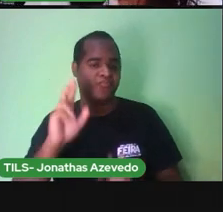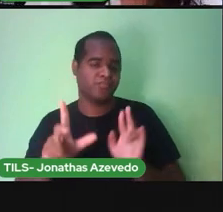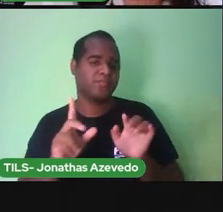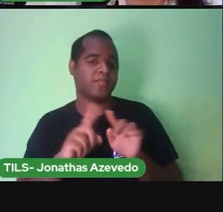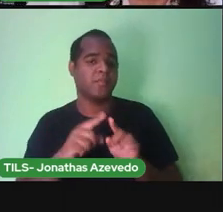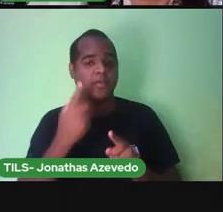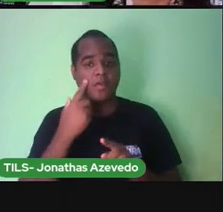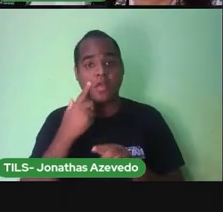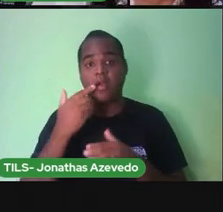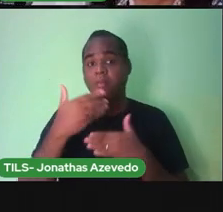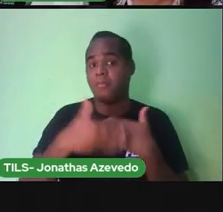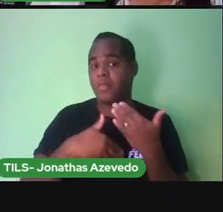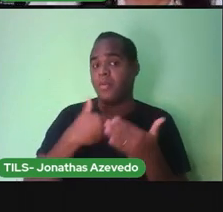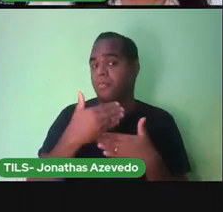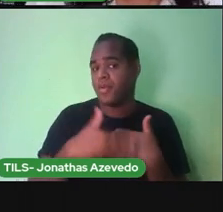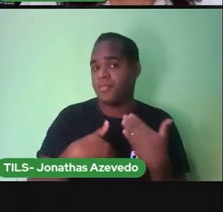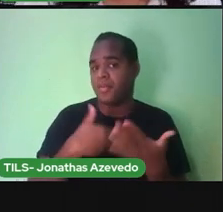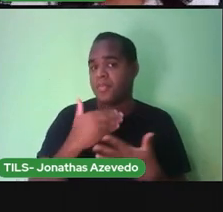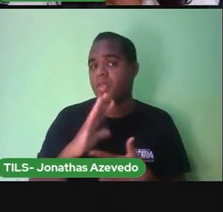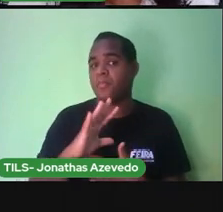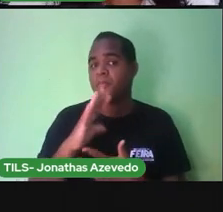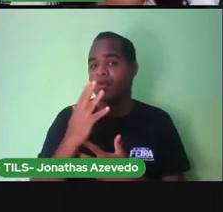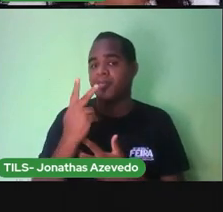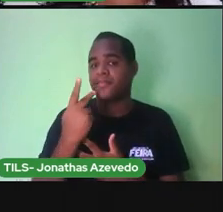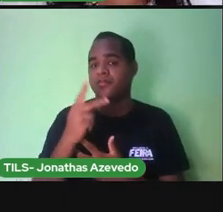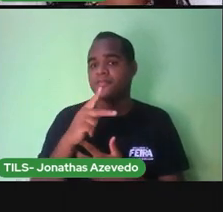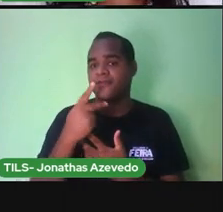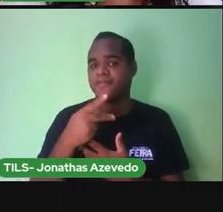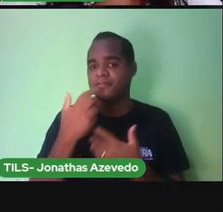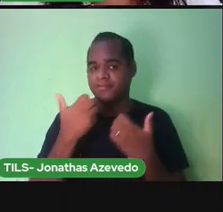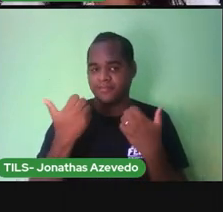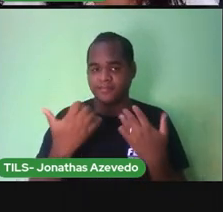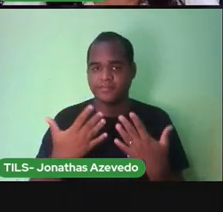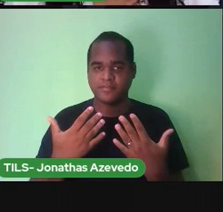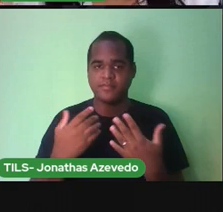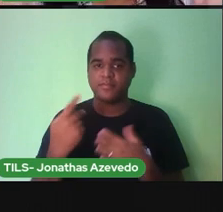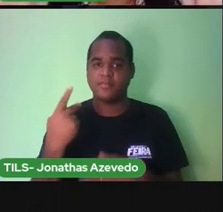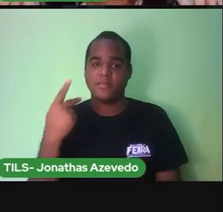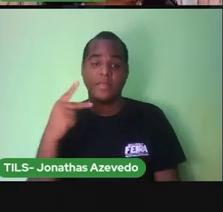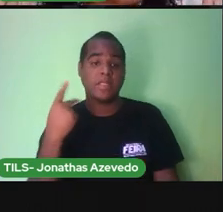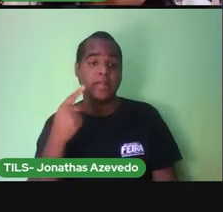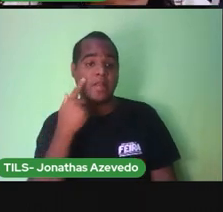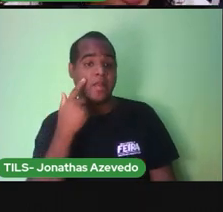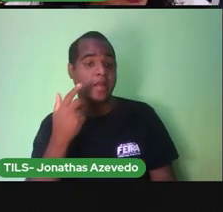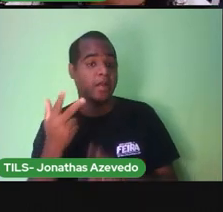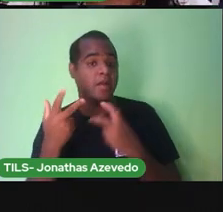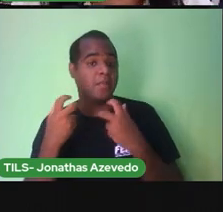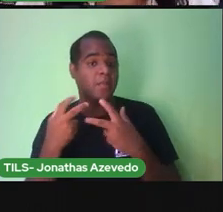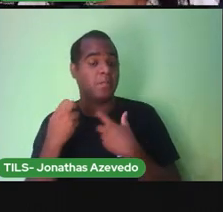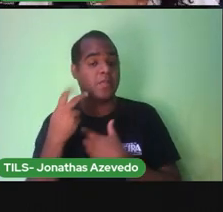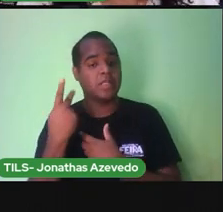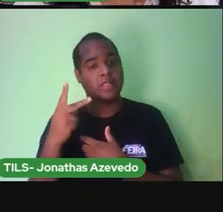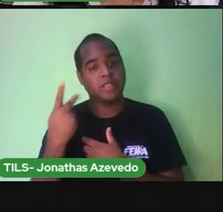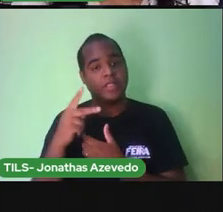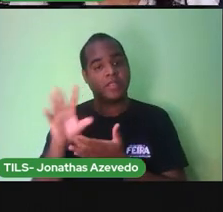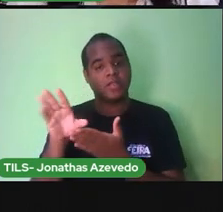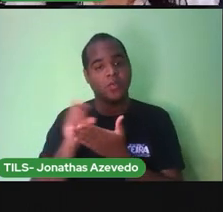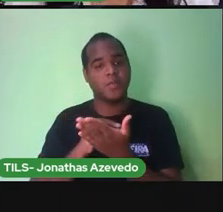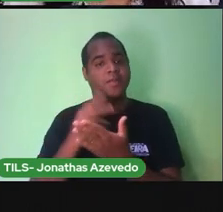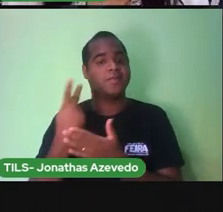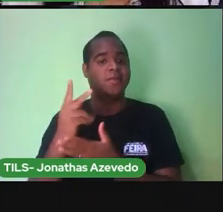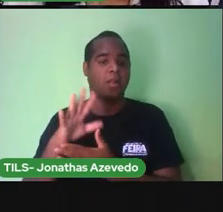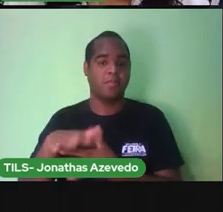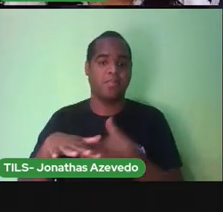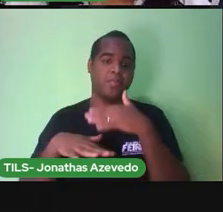palmos Dele Para chegar A medida Do palmo Numa mesa